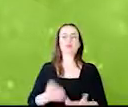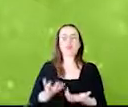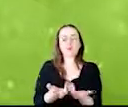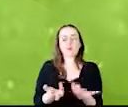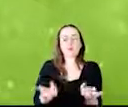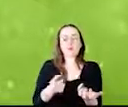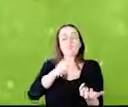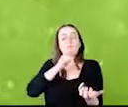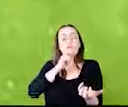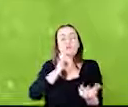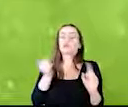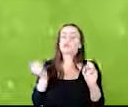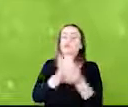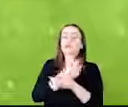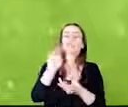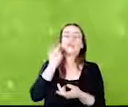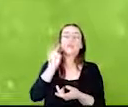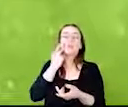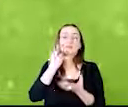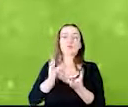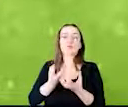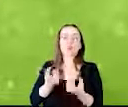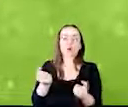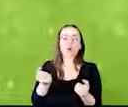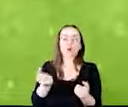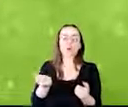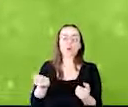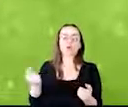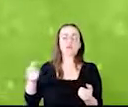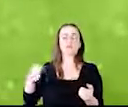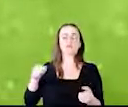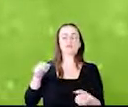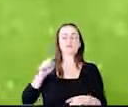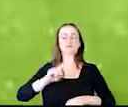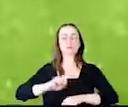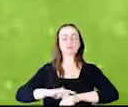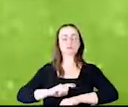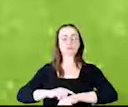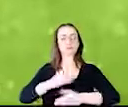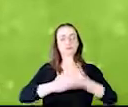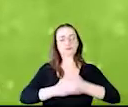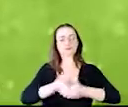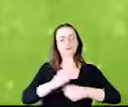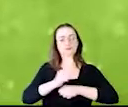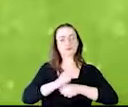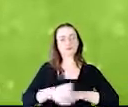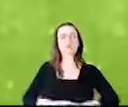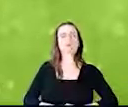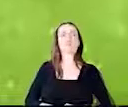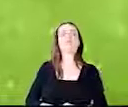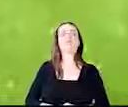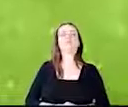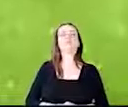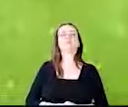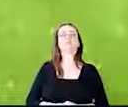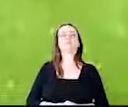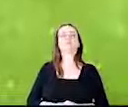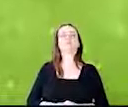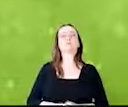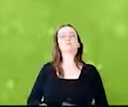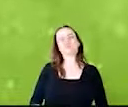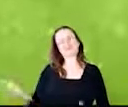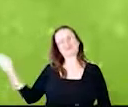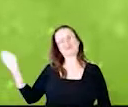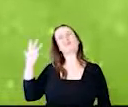natural, que está toda seca nesta época do ano. É bonito, fala sério.